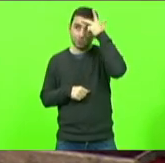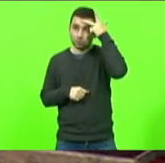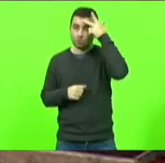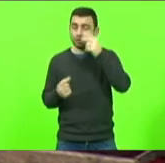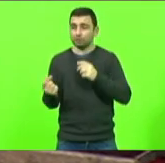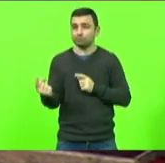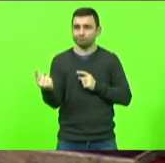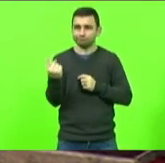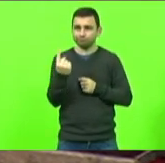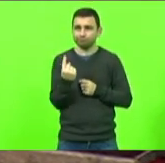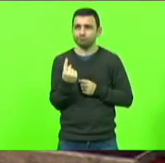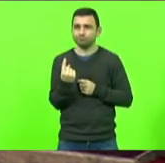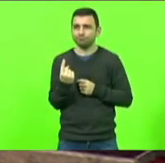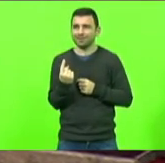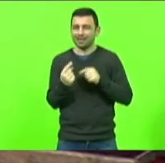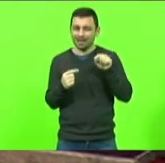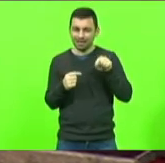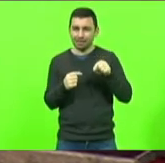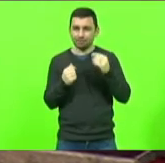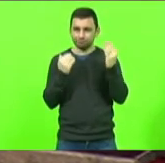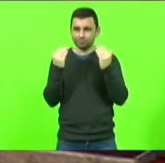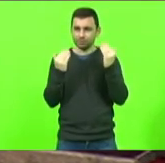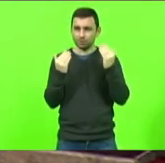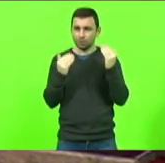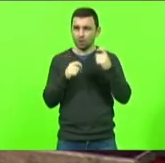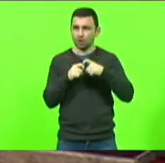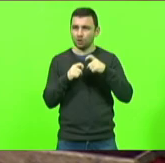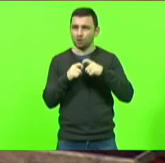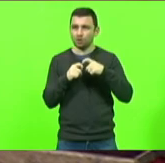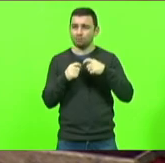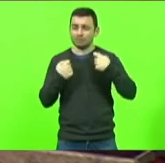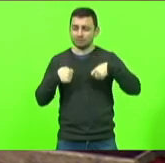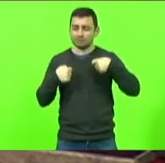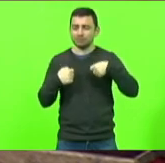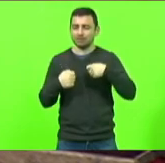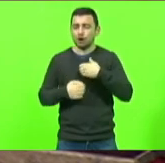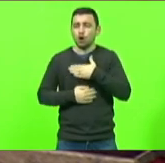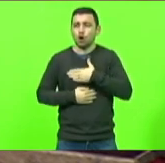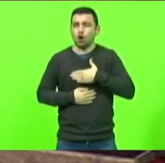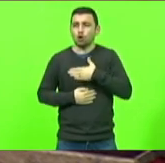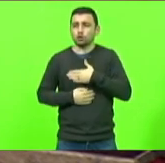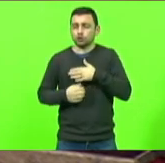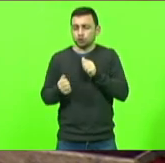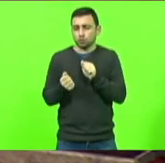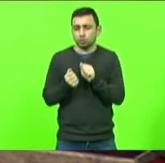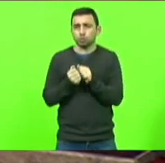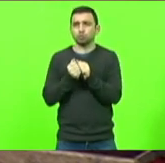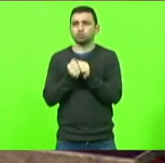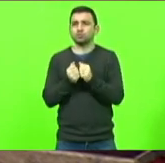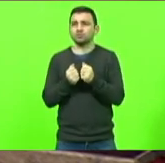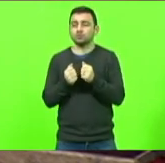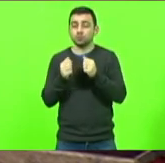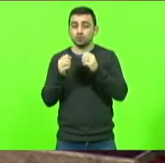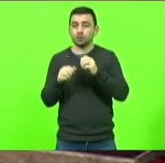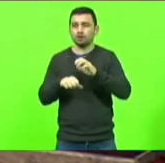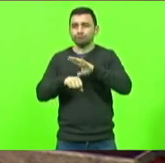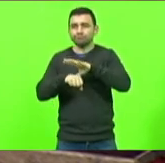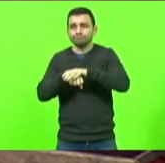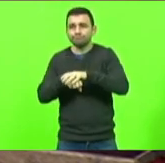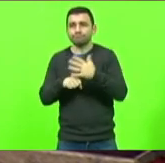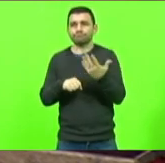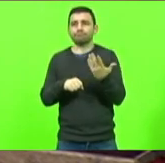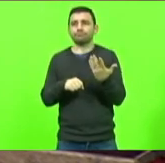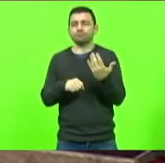psicólogo querem ser acolhidas querem o alívio da alma o olhar o toque que é